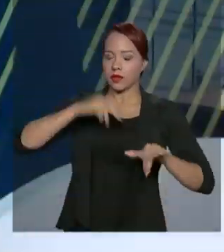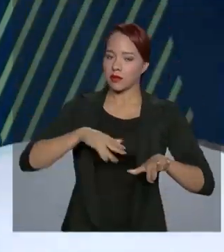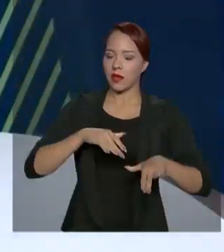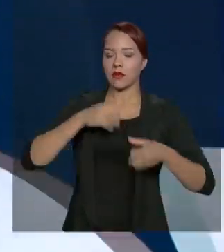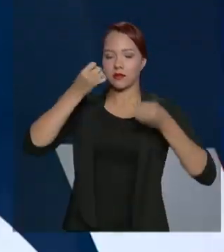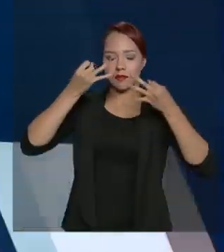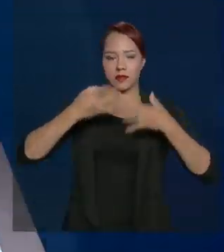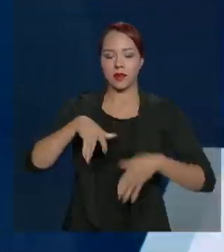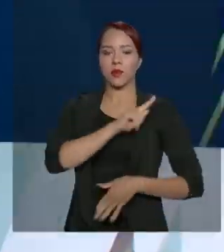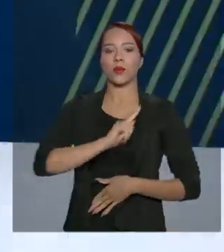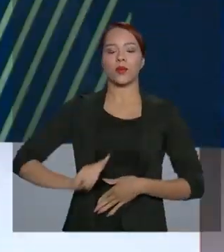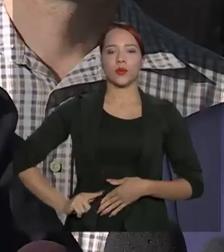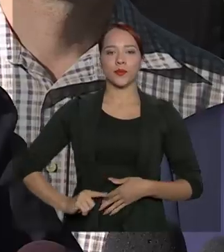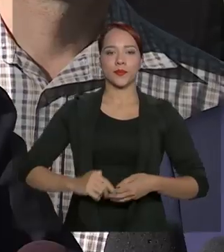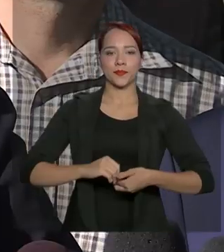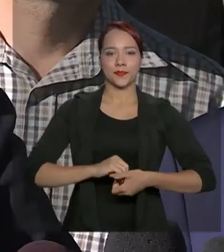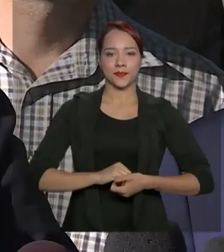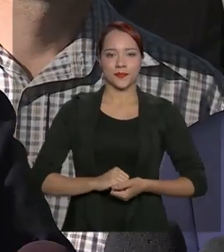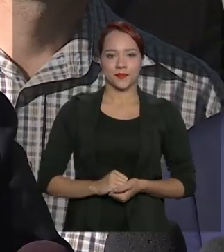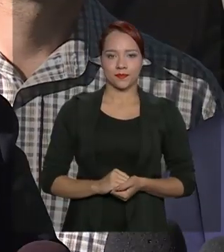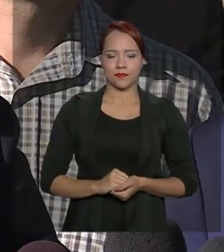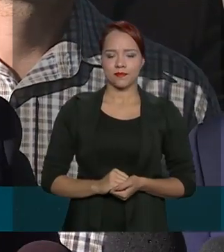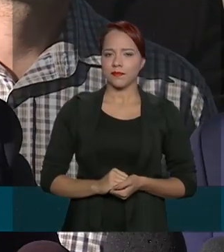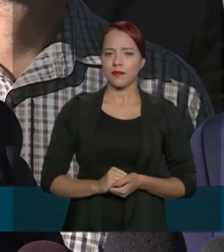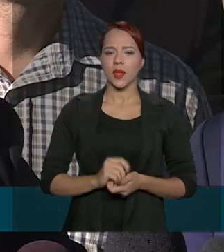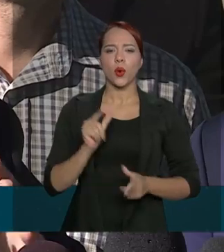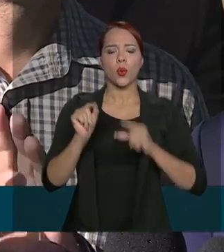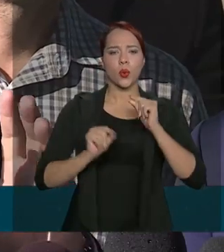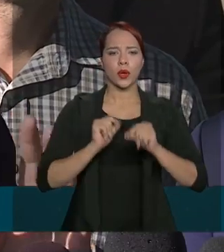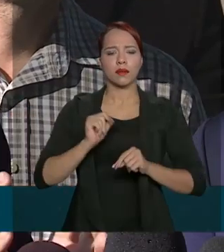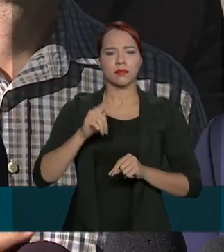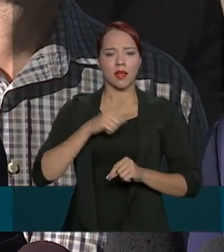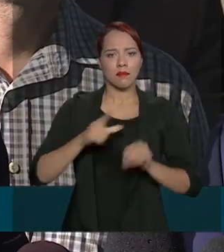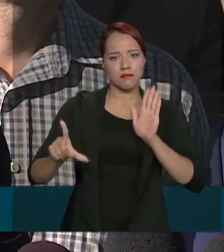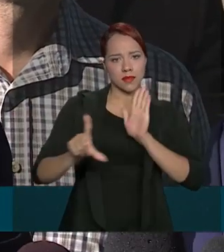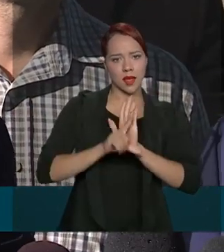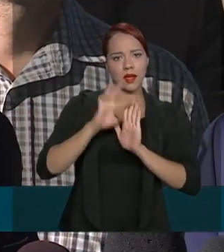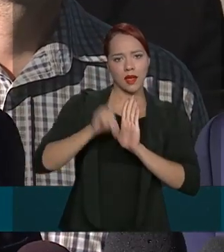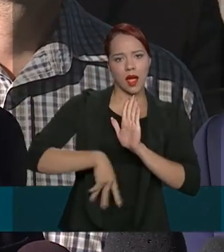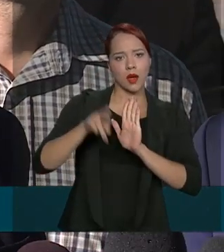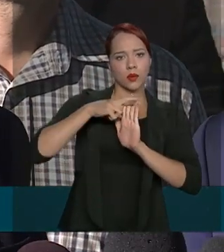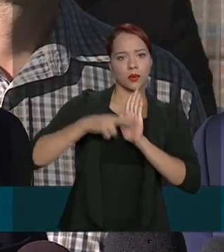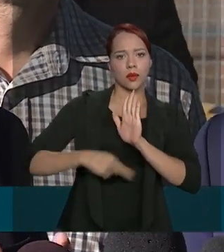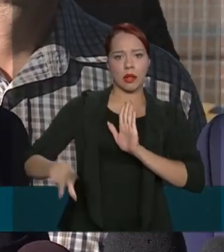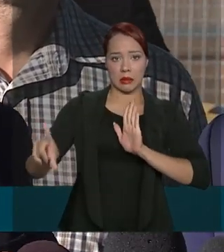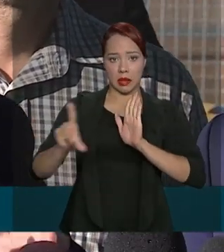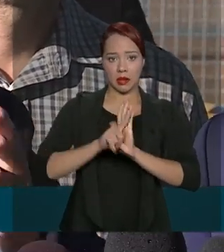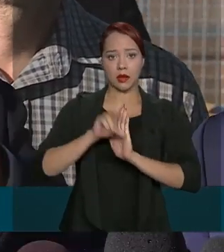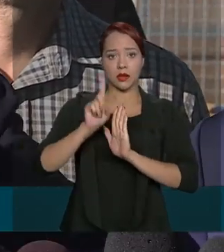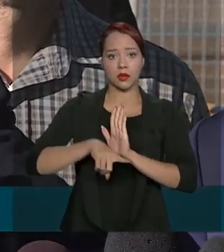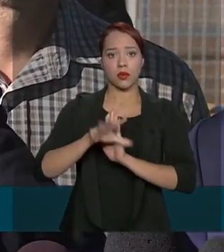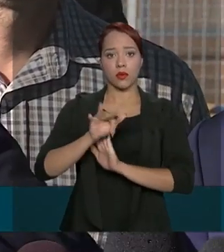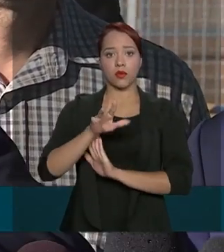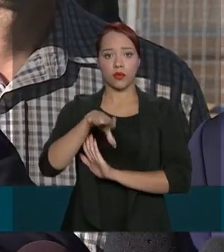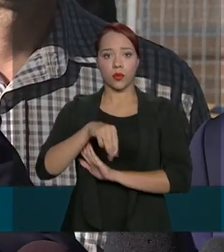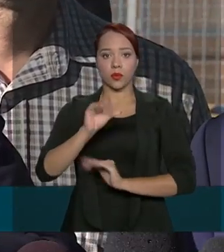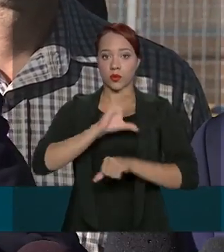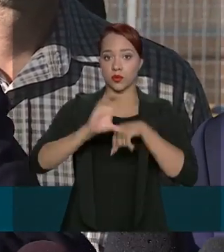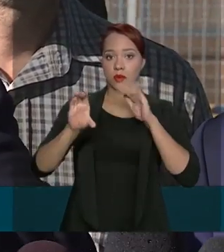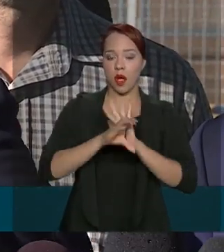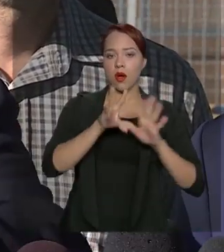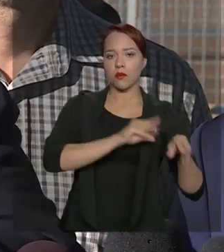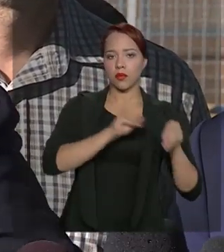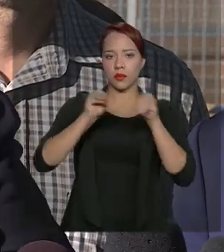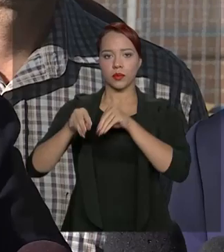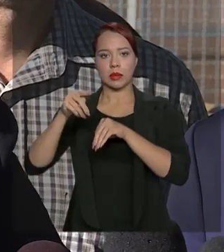governador. O que está na medida provisória é a regulamentação da lei que trata do Fundo Constitucional, transferindo para o